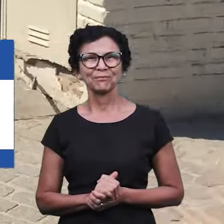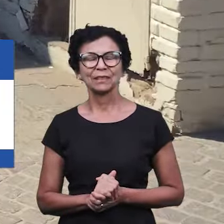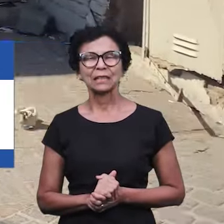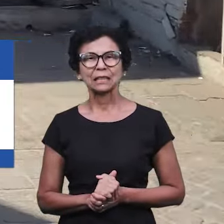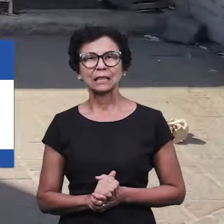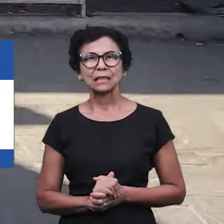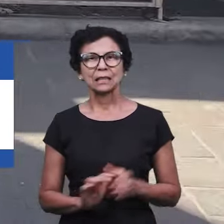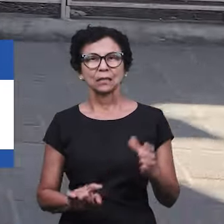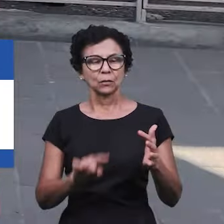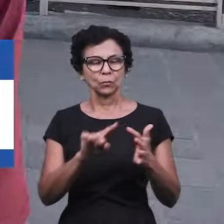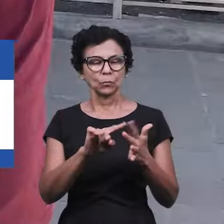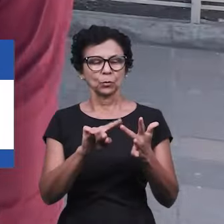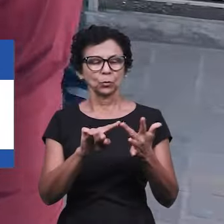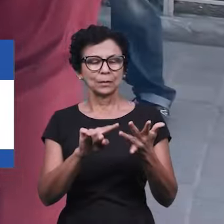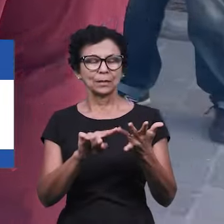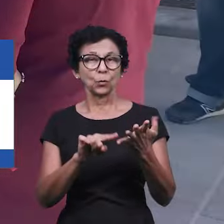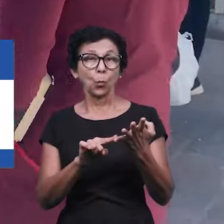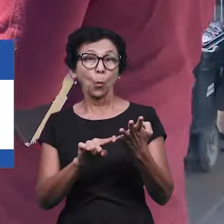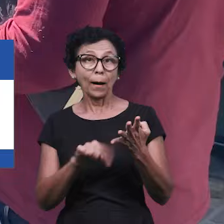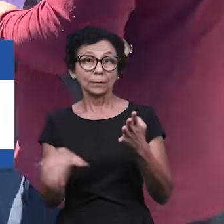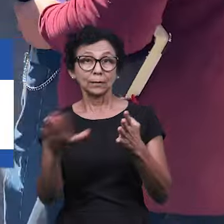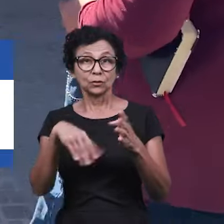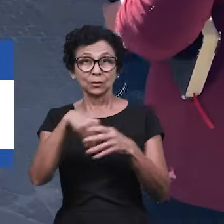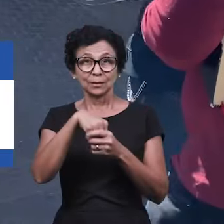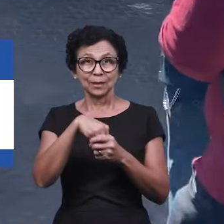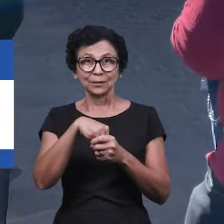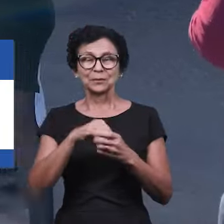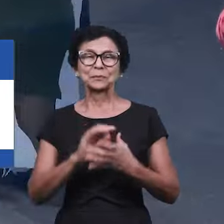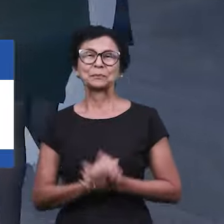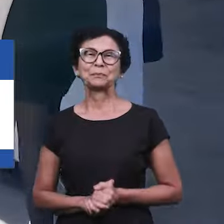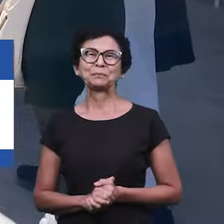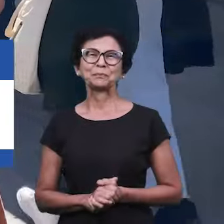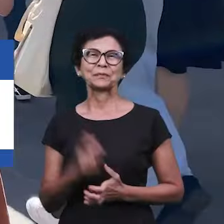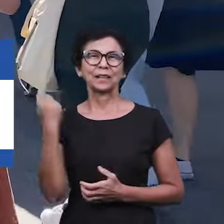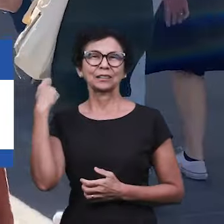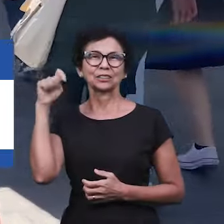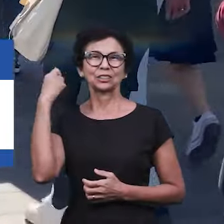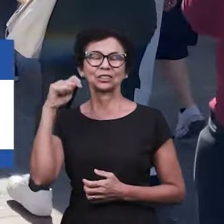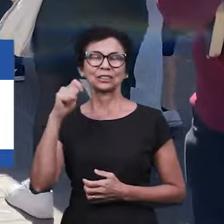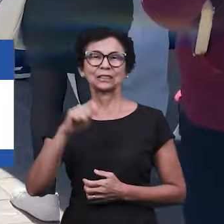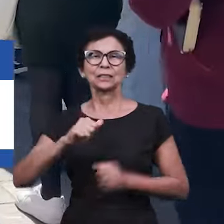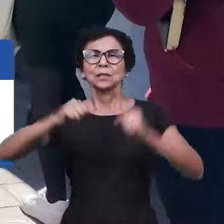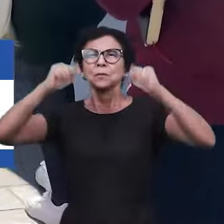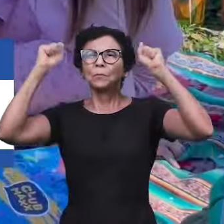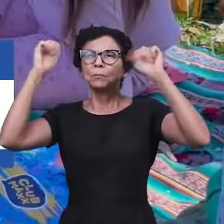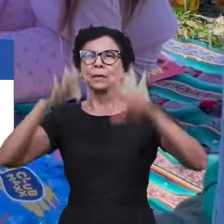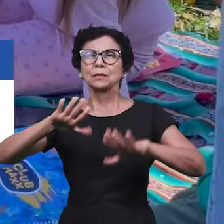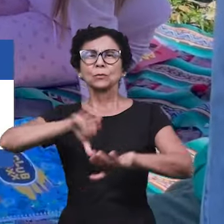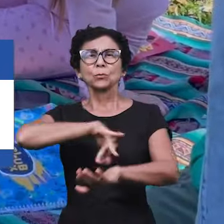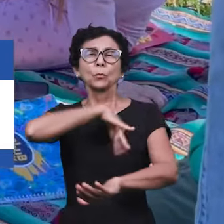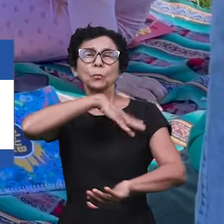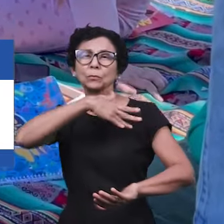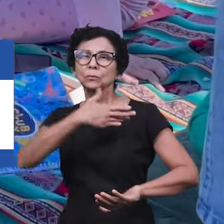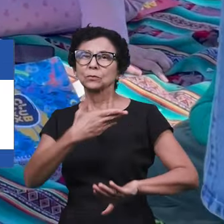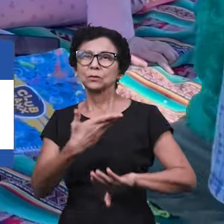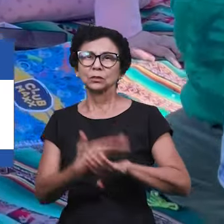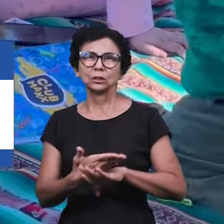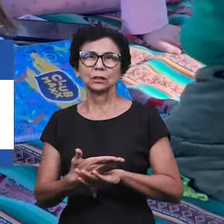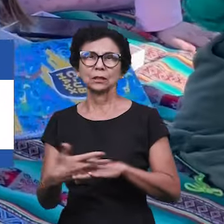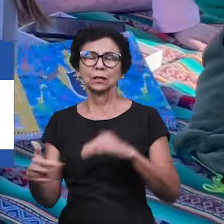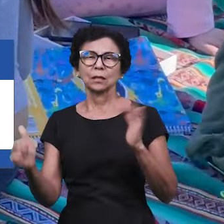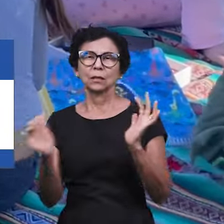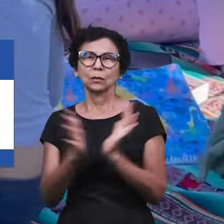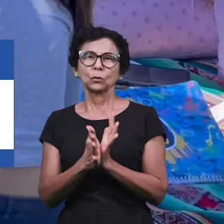Florença Varela, Ramos Merrilha e San Cristóvão. Foi um dia de grandes bênçãos, onde a igreja saiu pelas ruas da